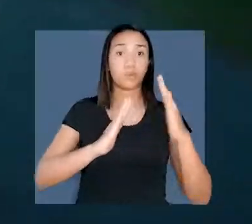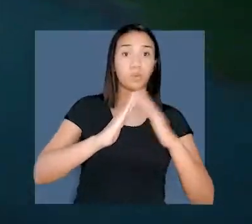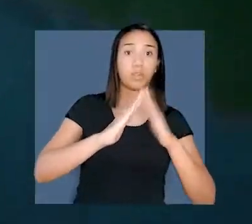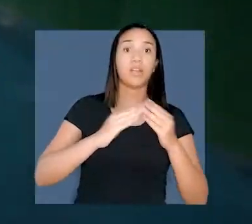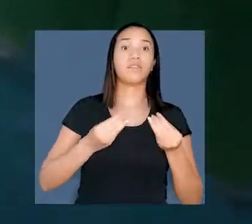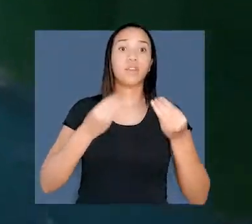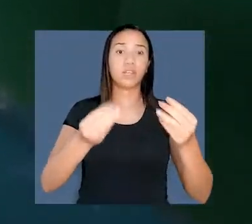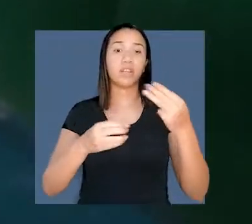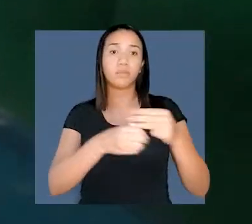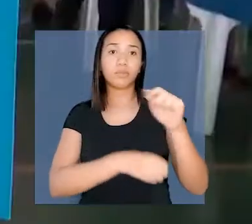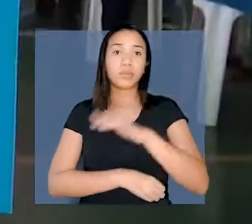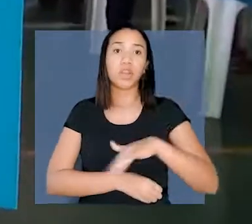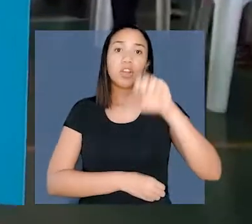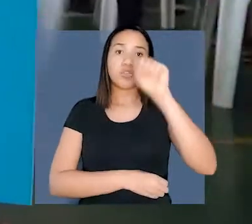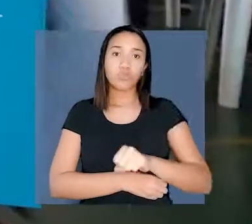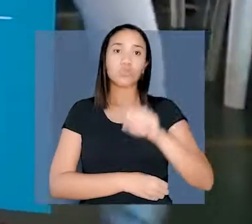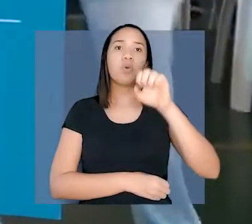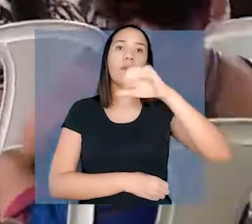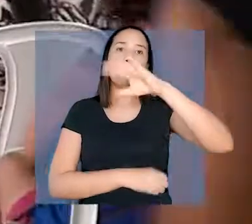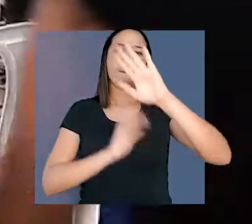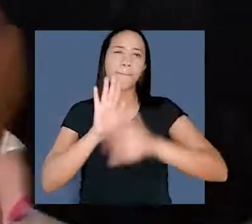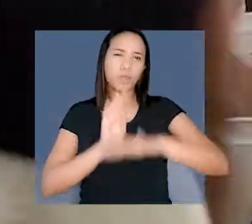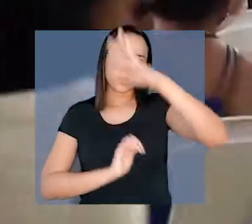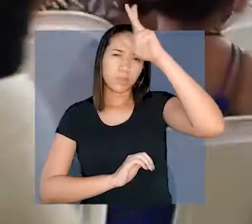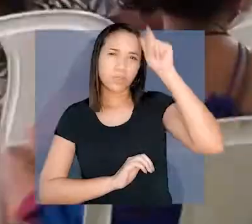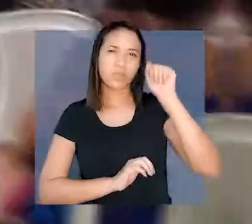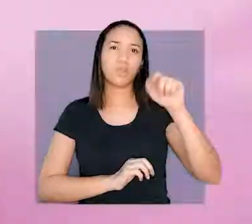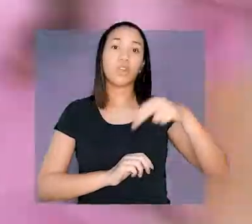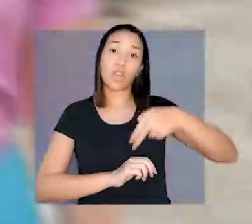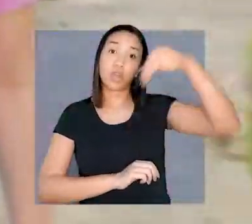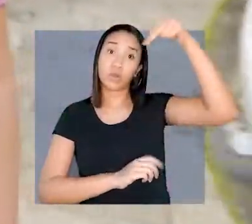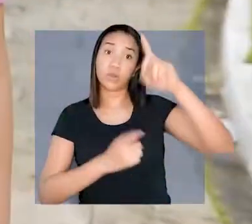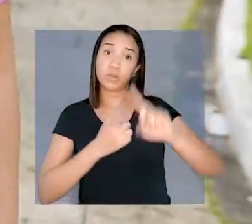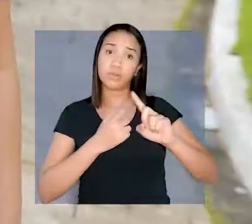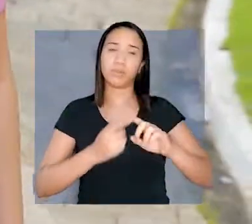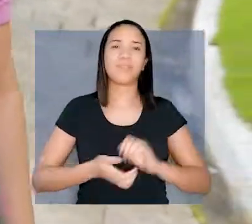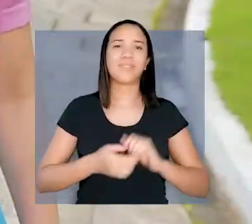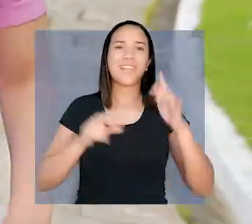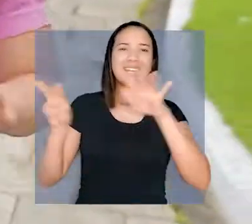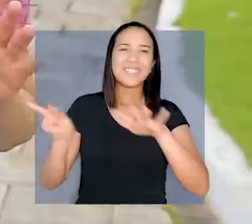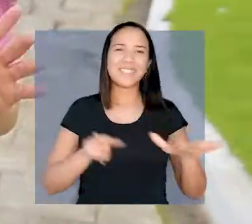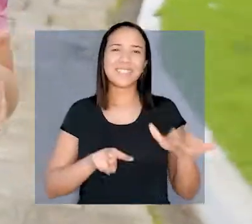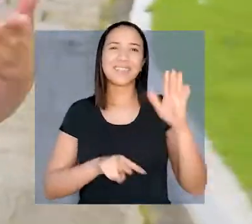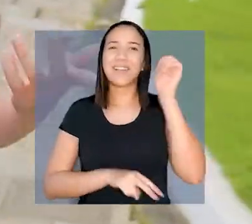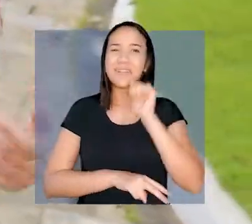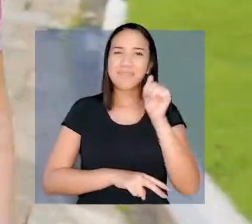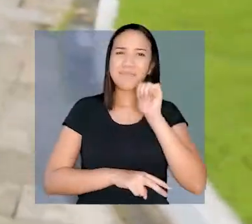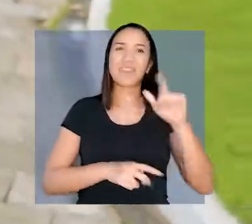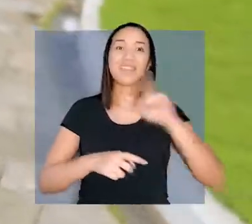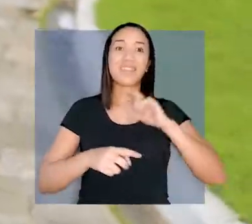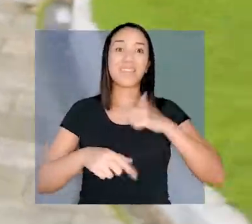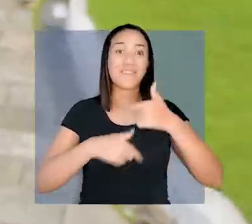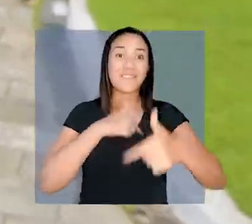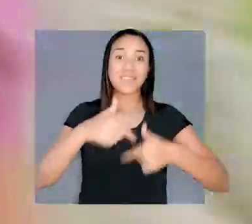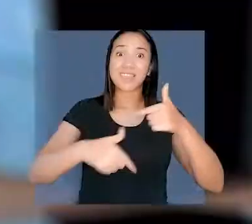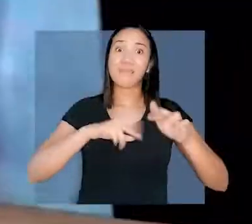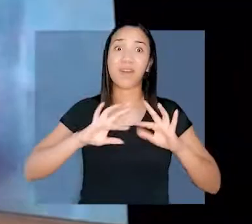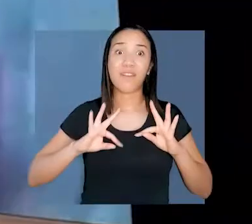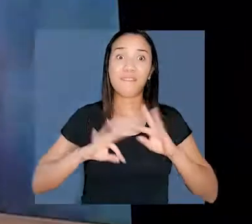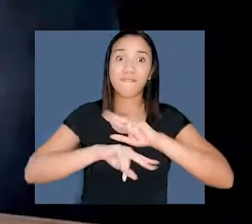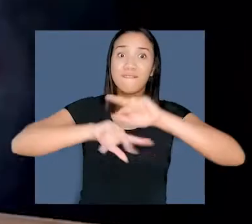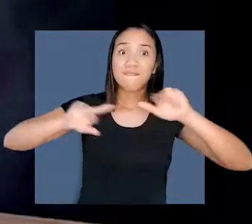entregues para municípios da região sudeste, Baixo Amazonas e Nordeste. E a Semana da Mulher foi marcada por várias ações. Vem ver!